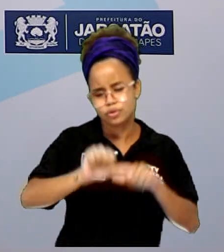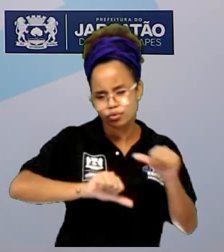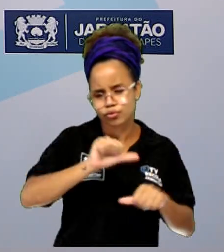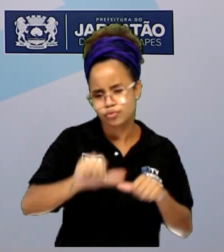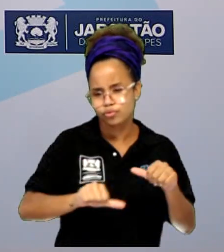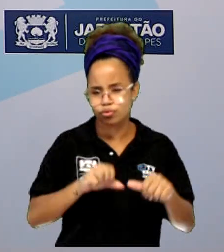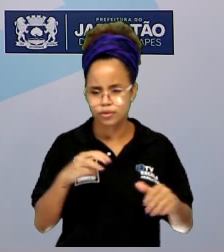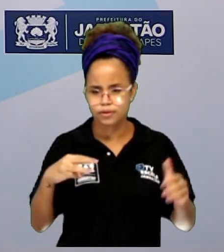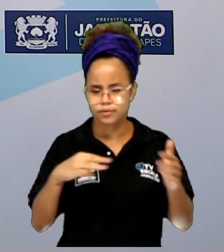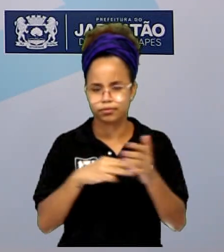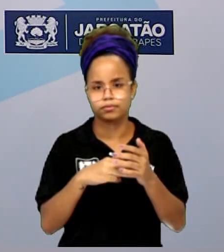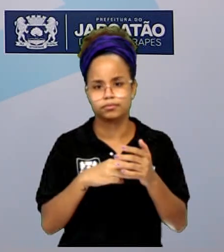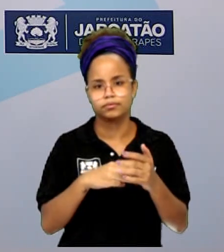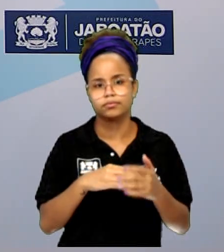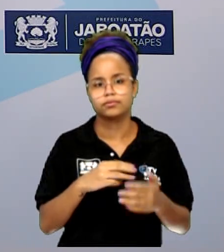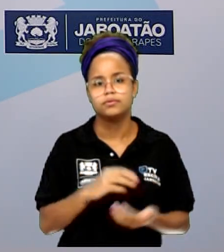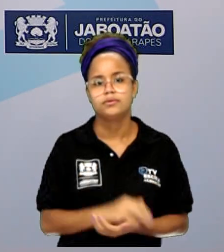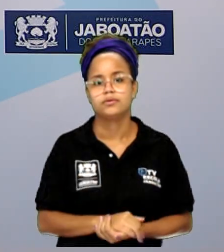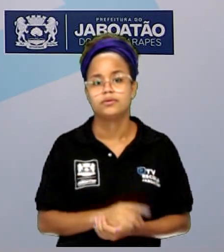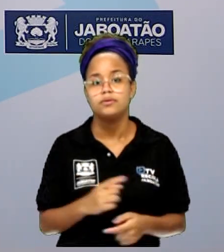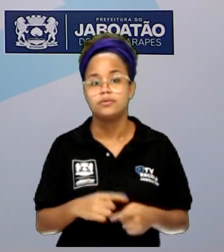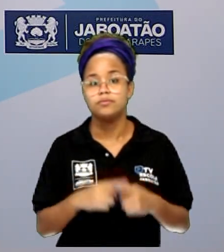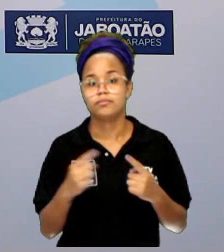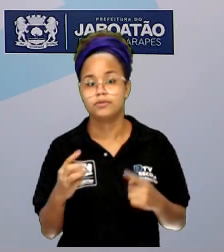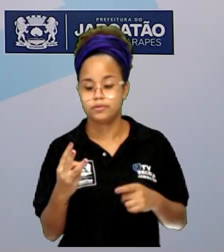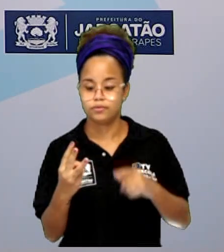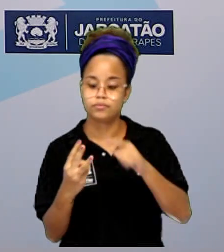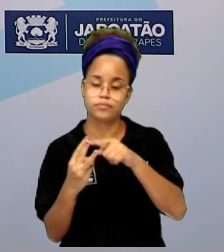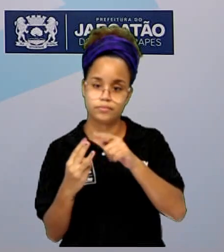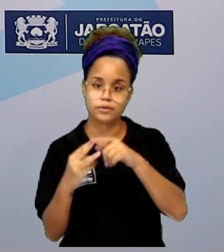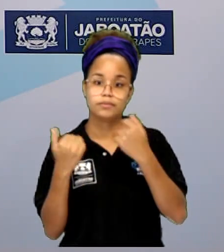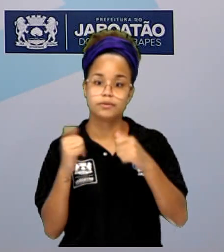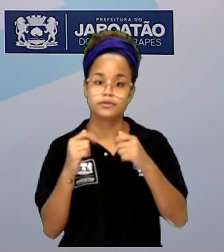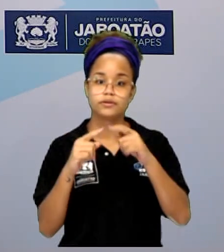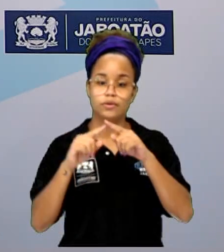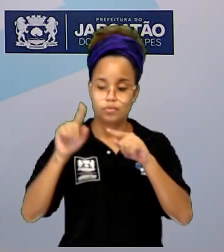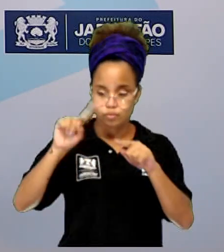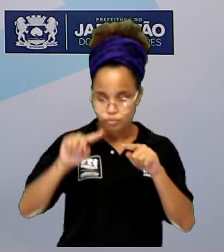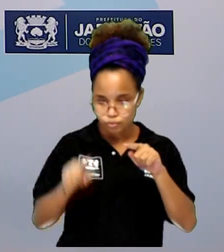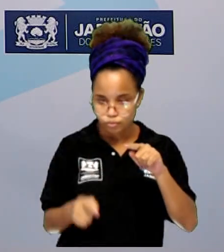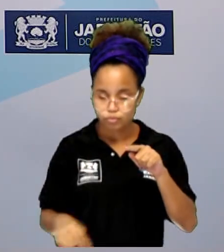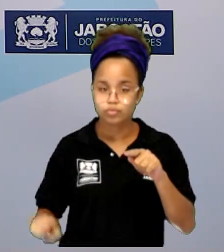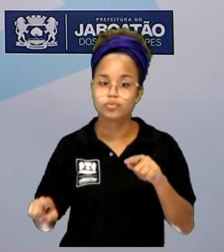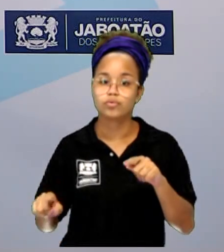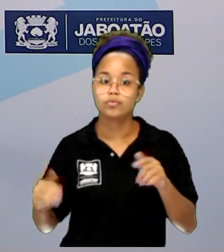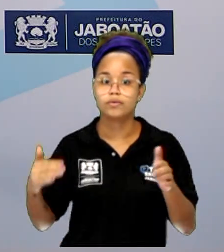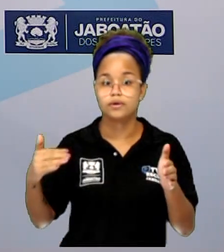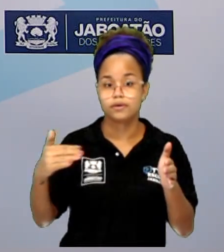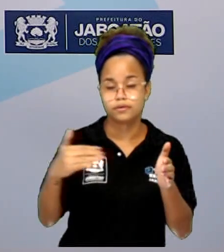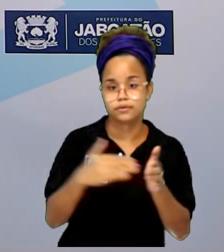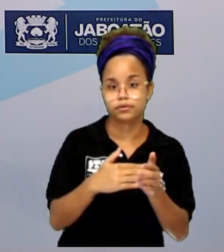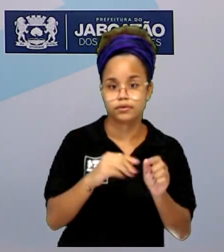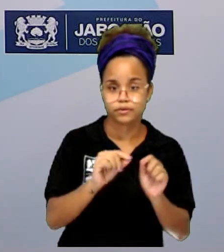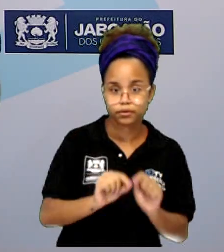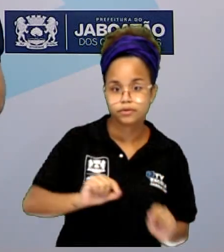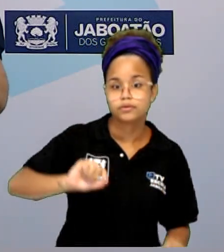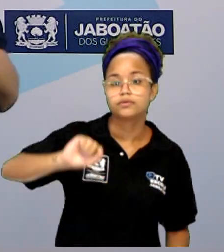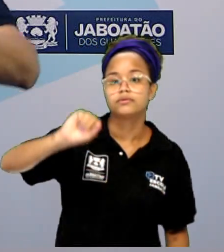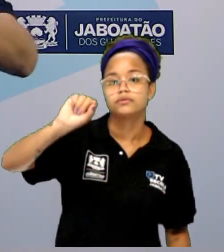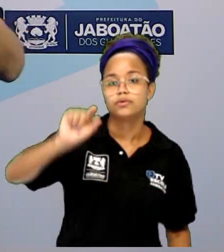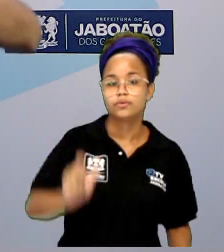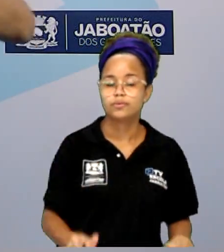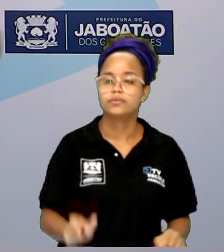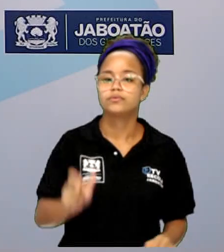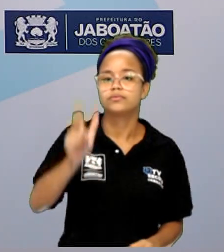pinos, mas daquele terceiro pino, ele tem que sair um fio e ir até esta, para este vergalhão,